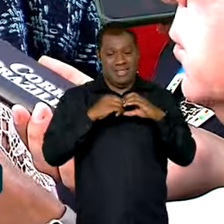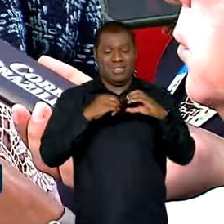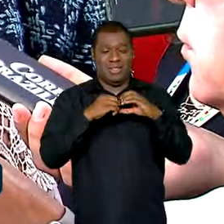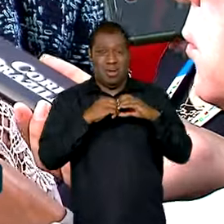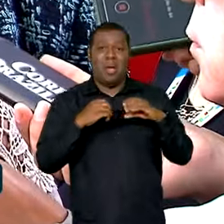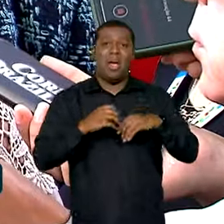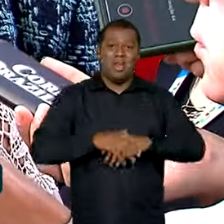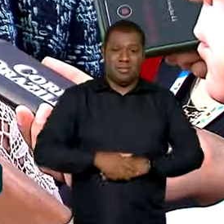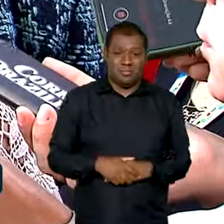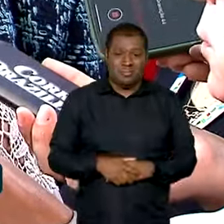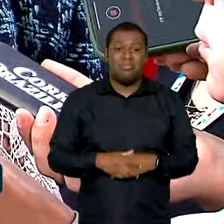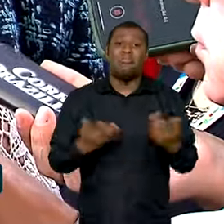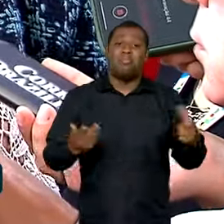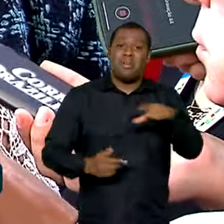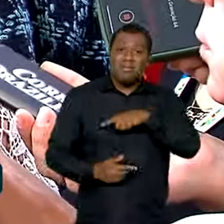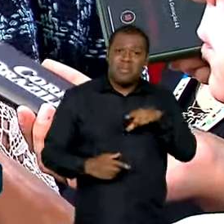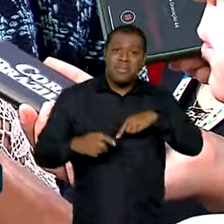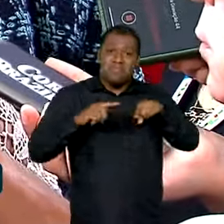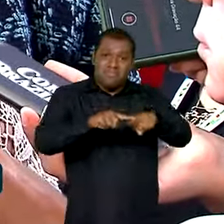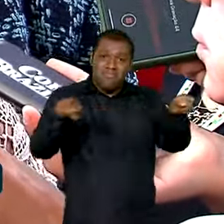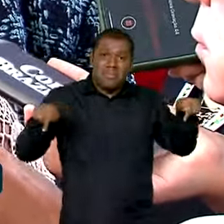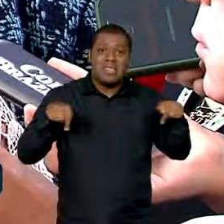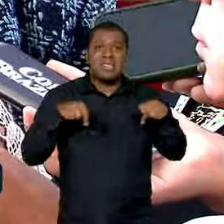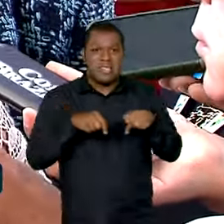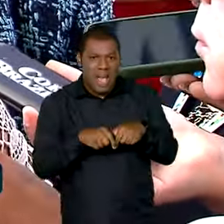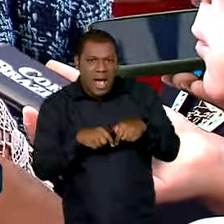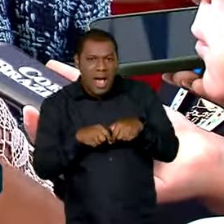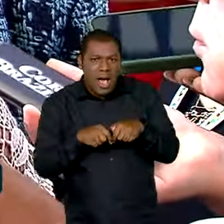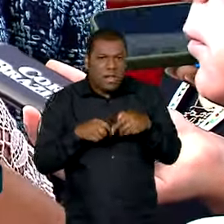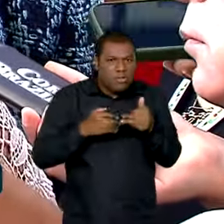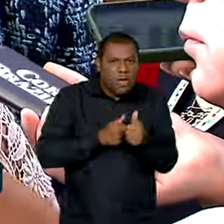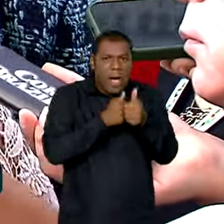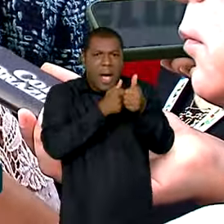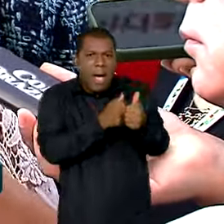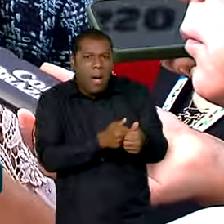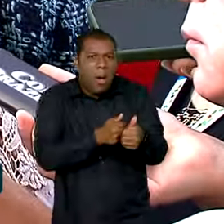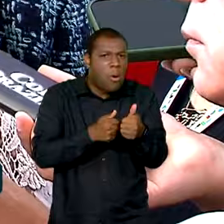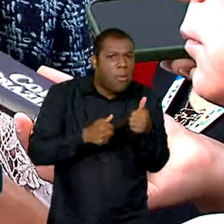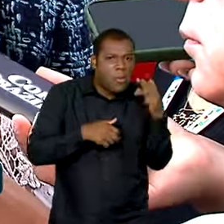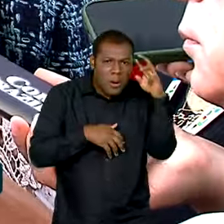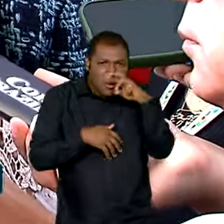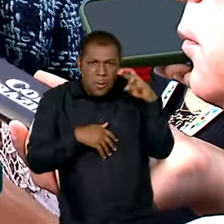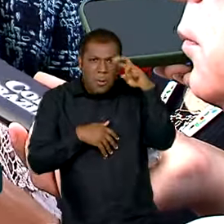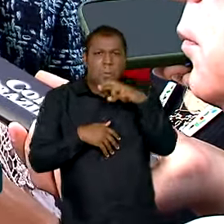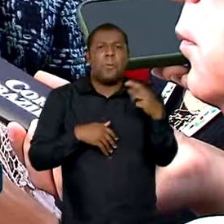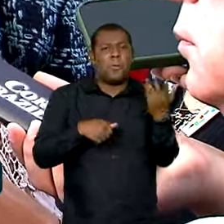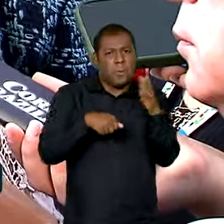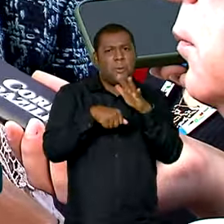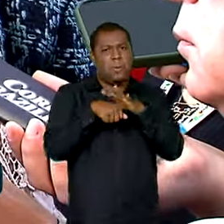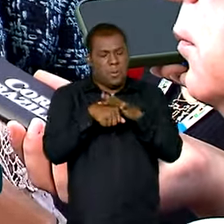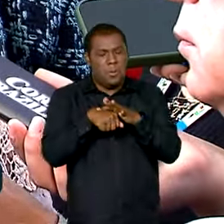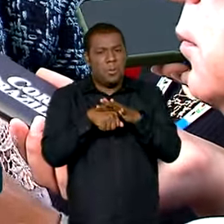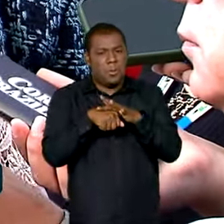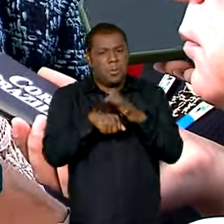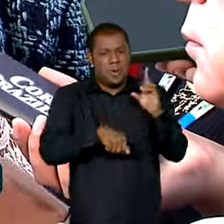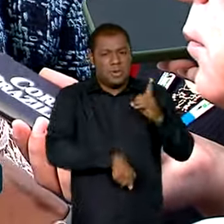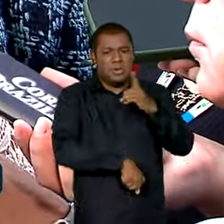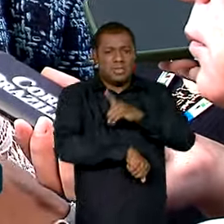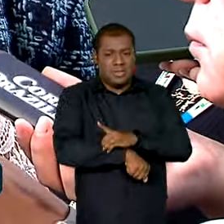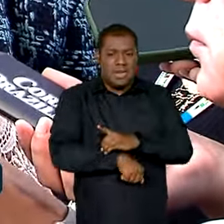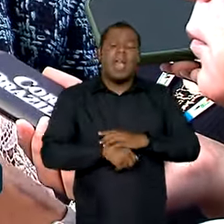trabalhando com uma sala de acompanhamento de situação desde novembro, mas consideramos que é